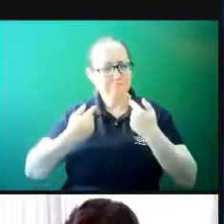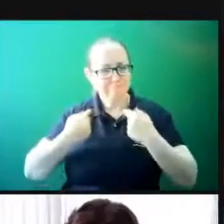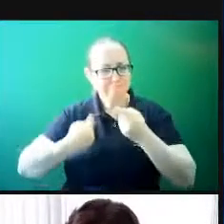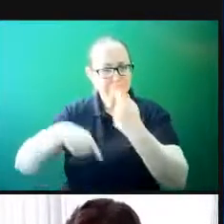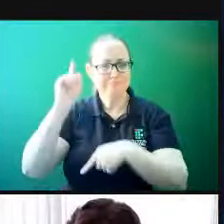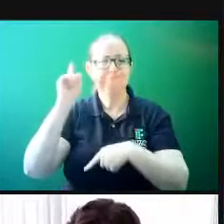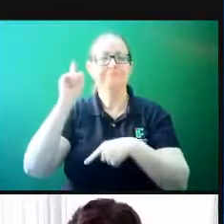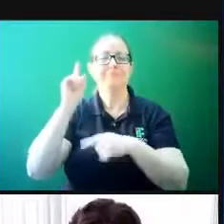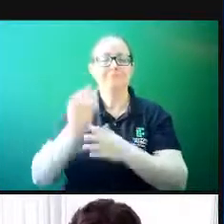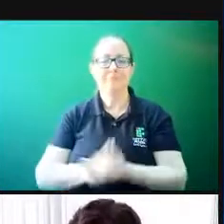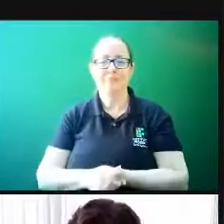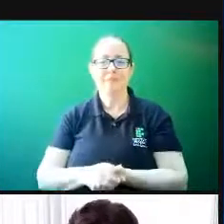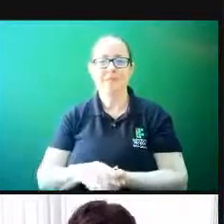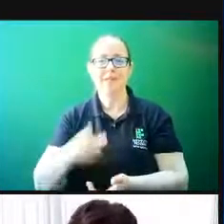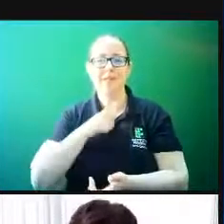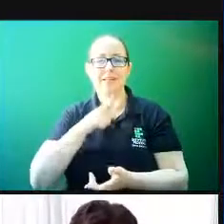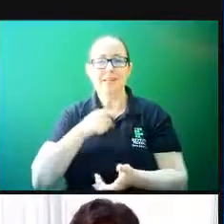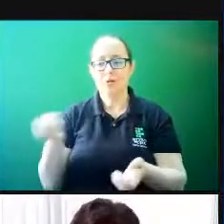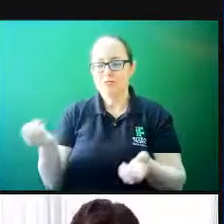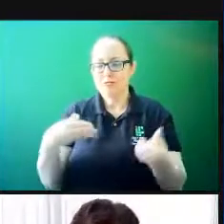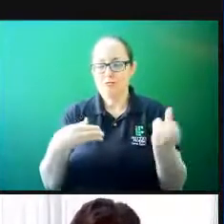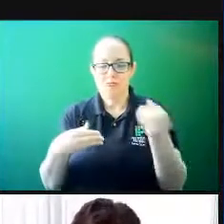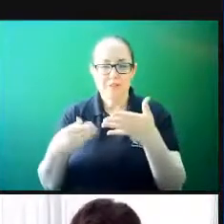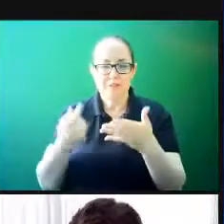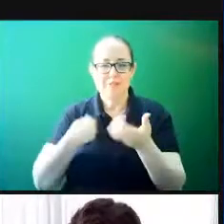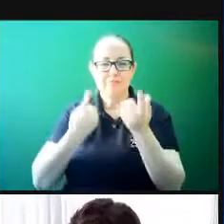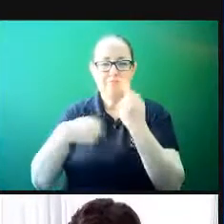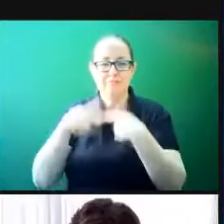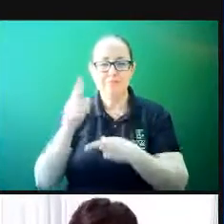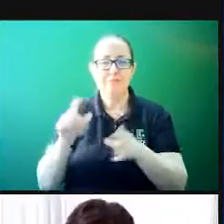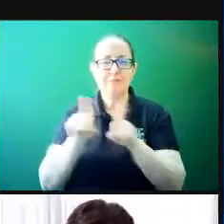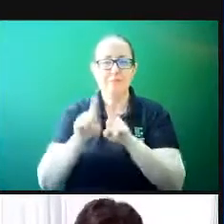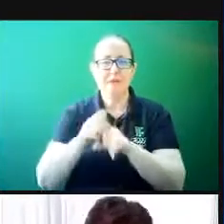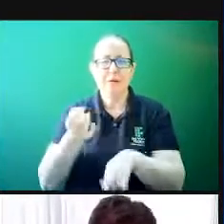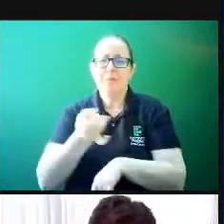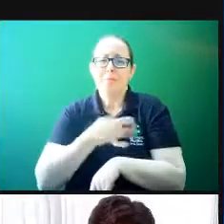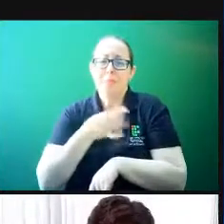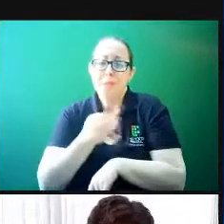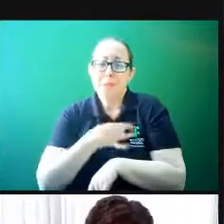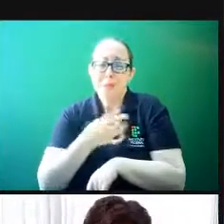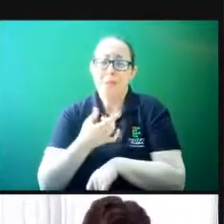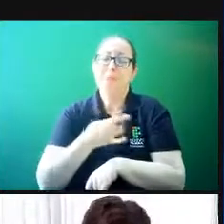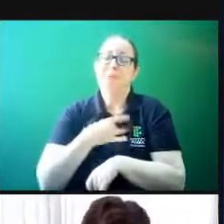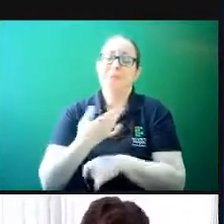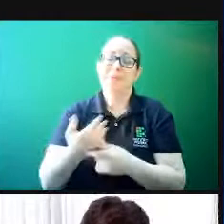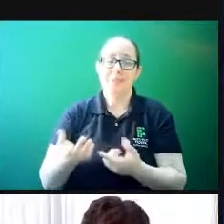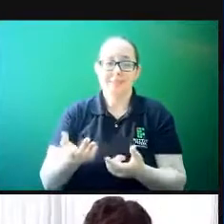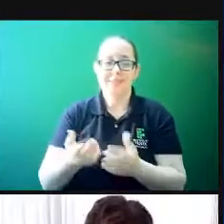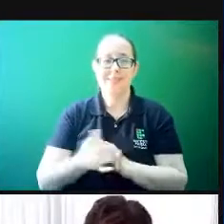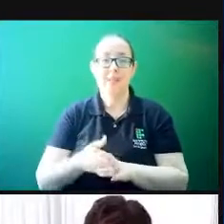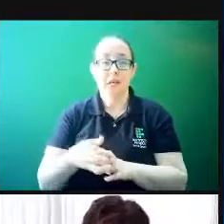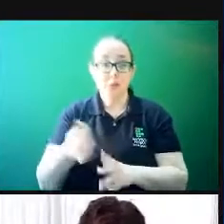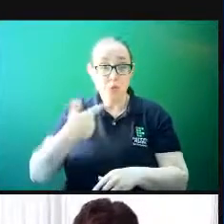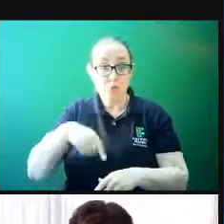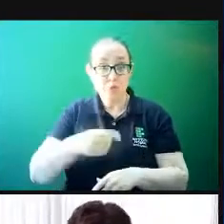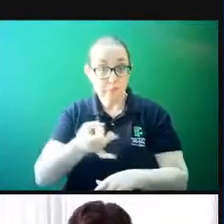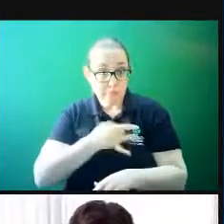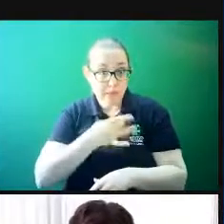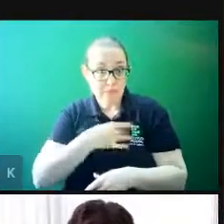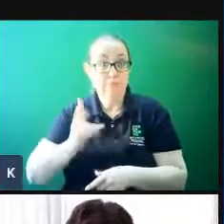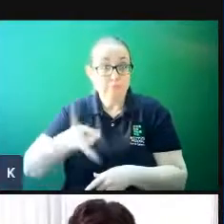necessidade de se reinventar. A Ana compartilhou medo, verdade, muito medo. E ainda estamos com medo, na verdade, né?